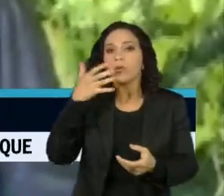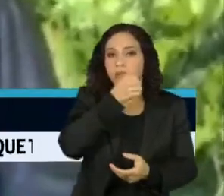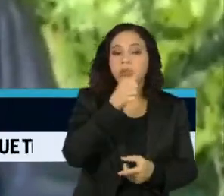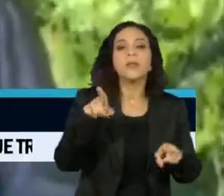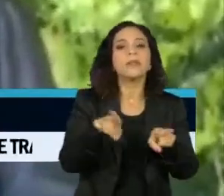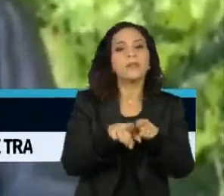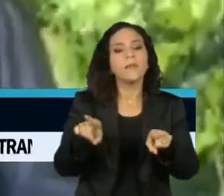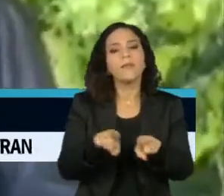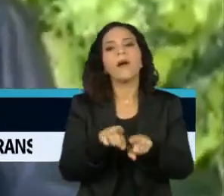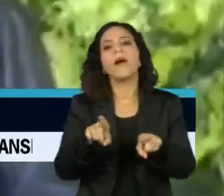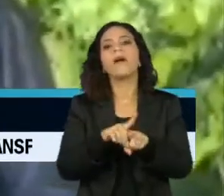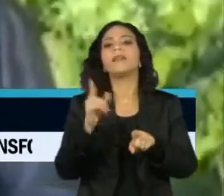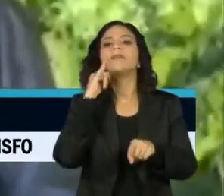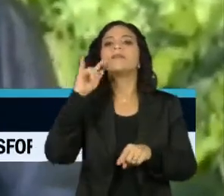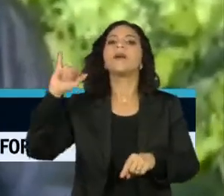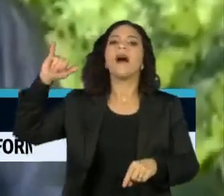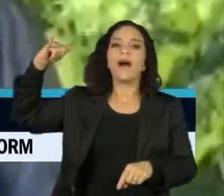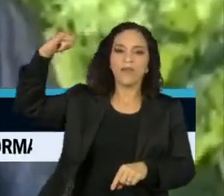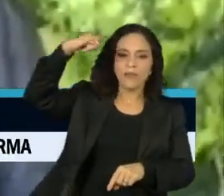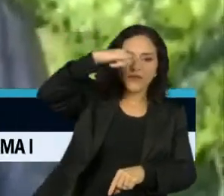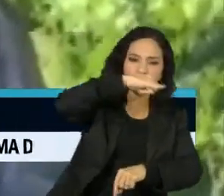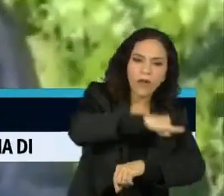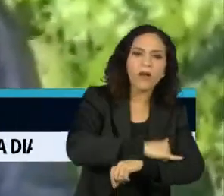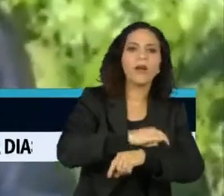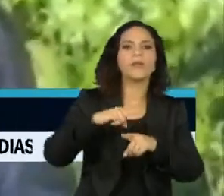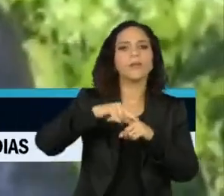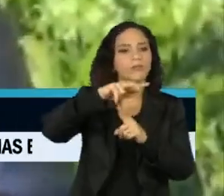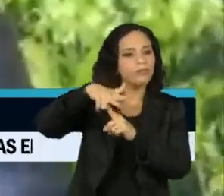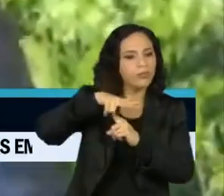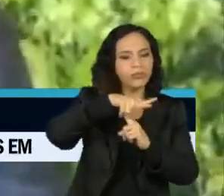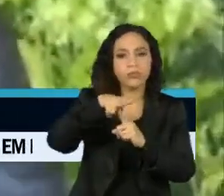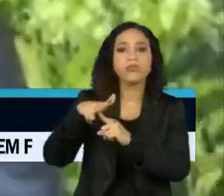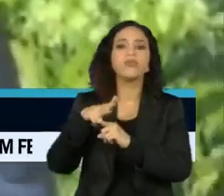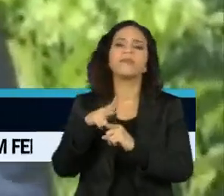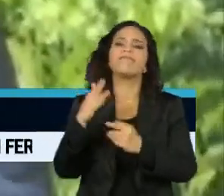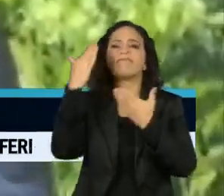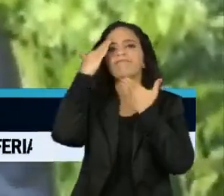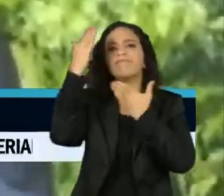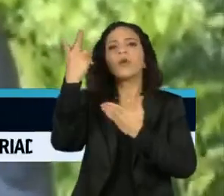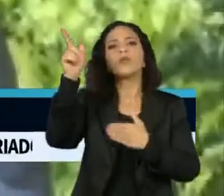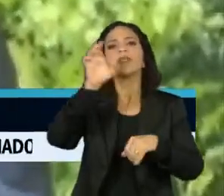reforço de aeronave. Desde já eu agradeço aqui aos outros estados que já estão disponibilizando ajuda.